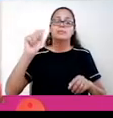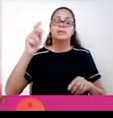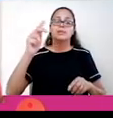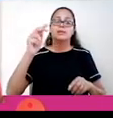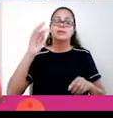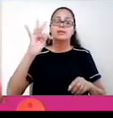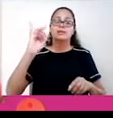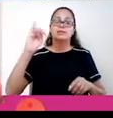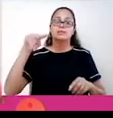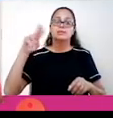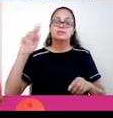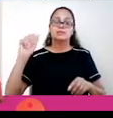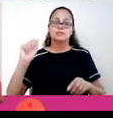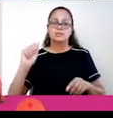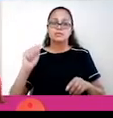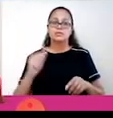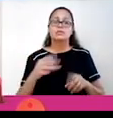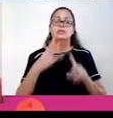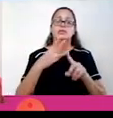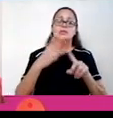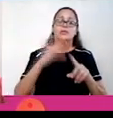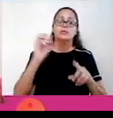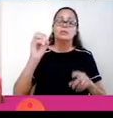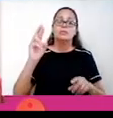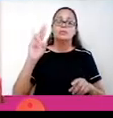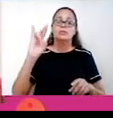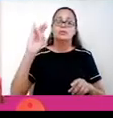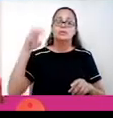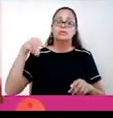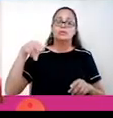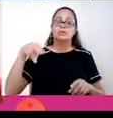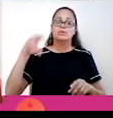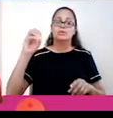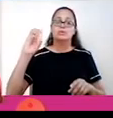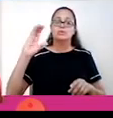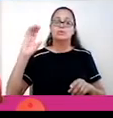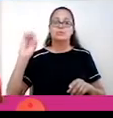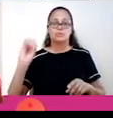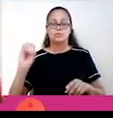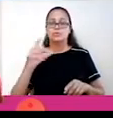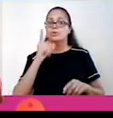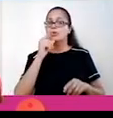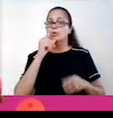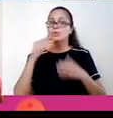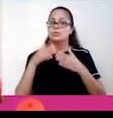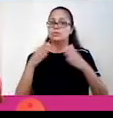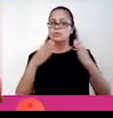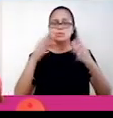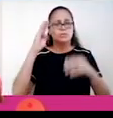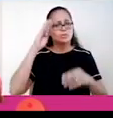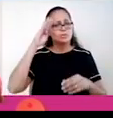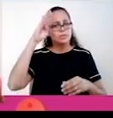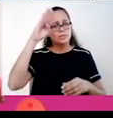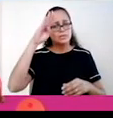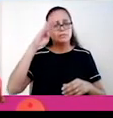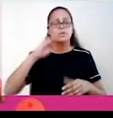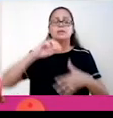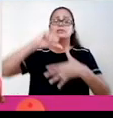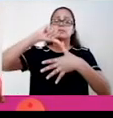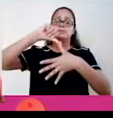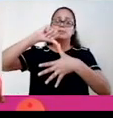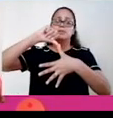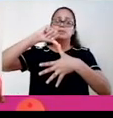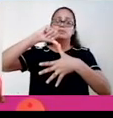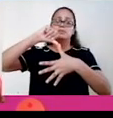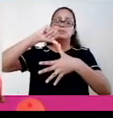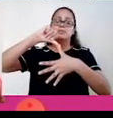de Orinoco, certo? América do Sul, relevo e hidrografia, nós temos aqui a indicação dos rios, os principais rios que compõem a América do Sul,